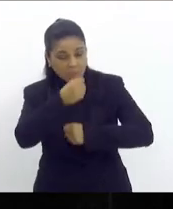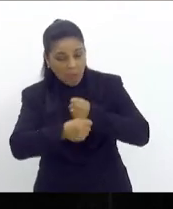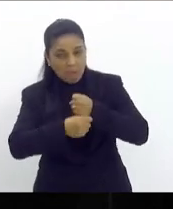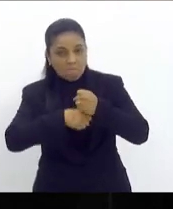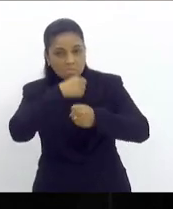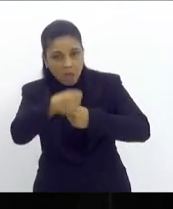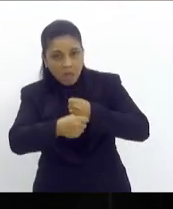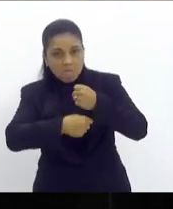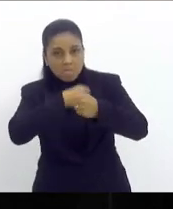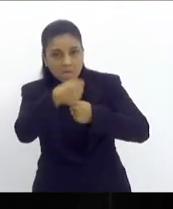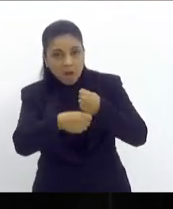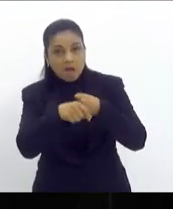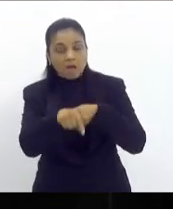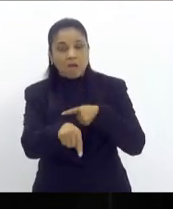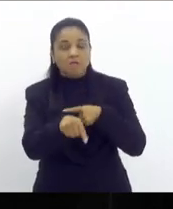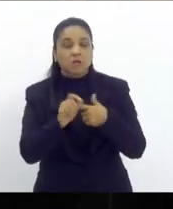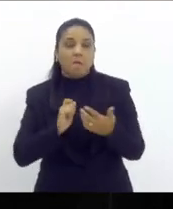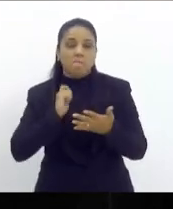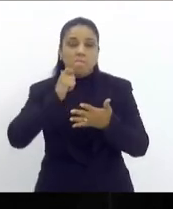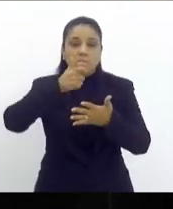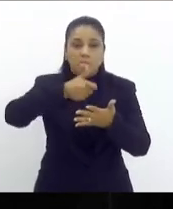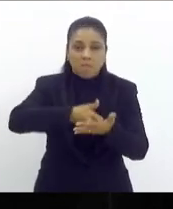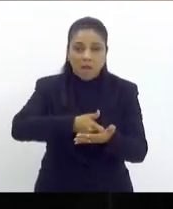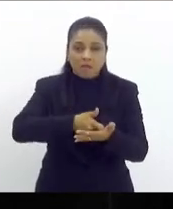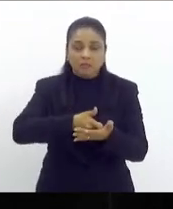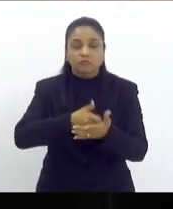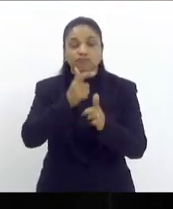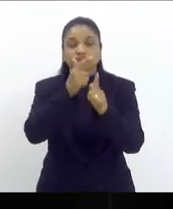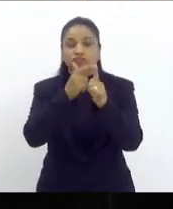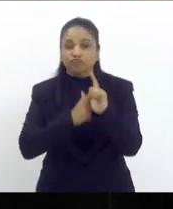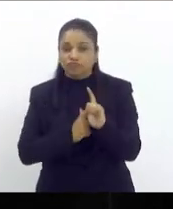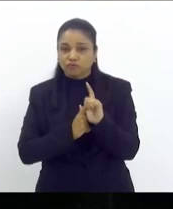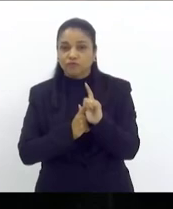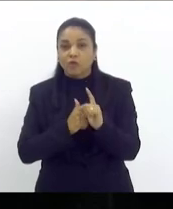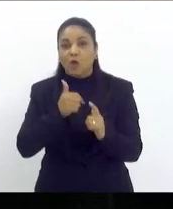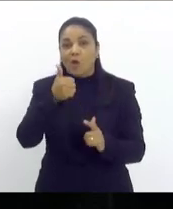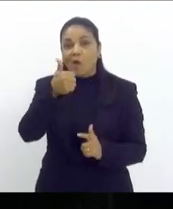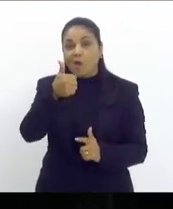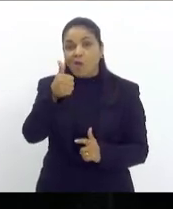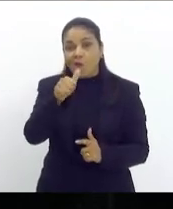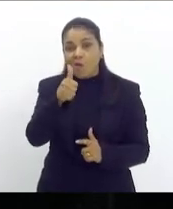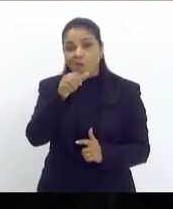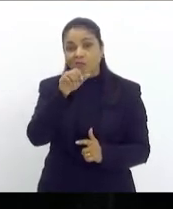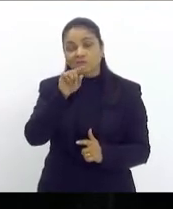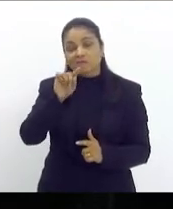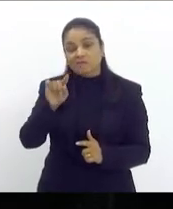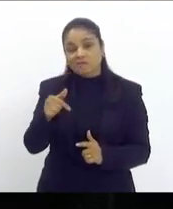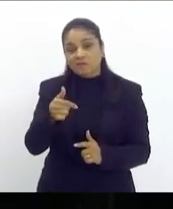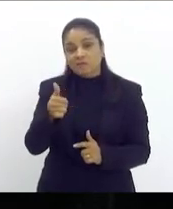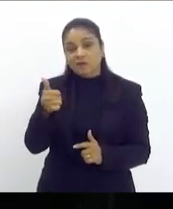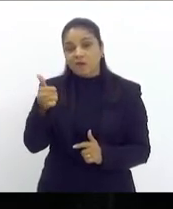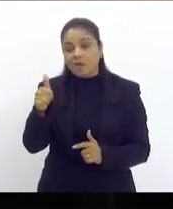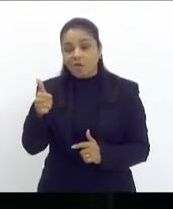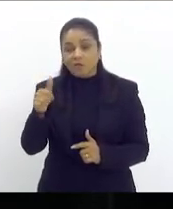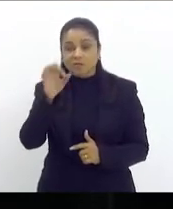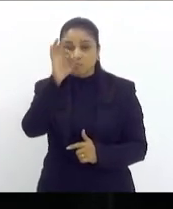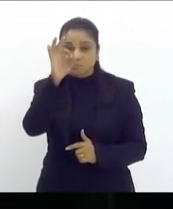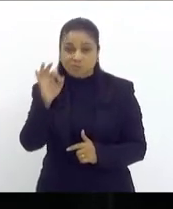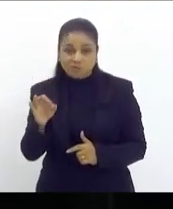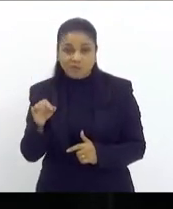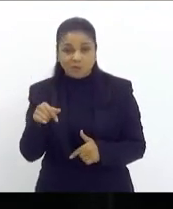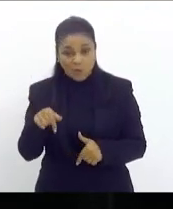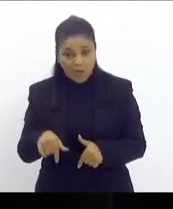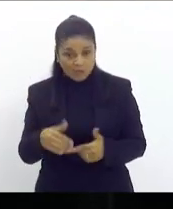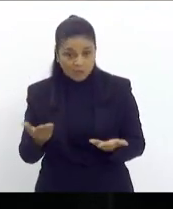nós estamos já pagando de serviço de dívida 11,11% este ano